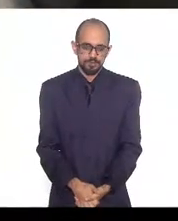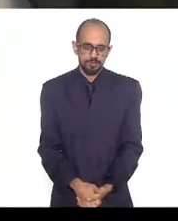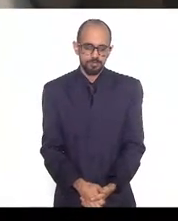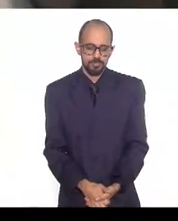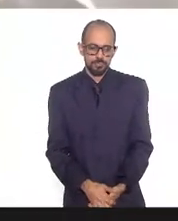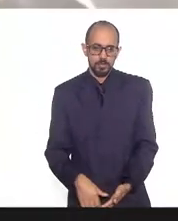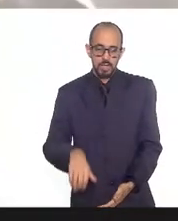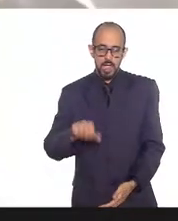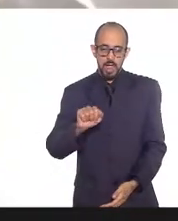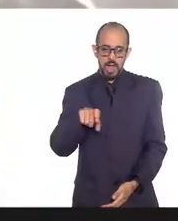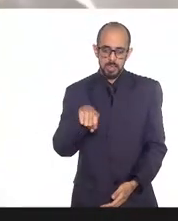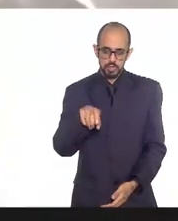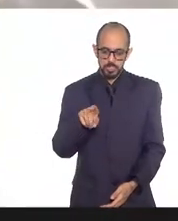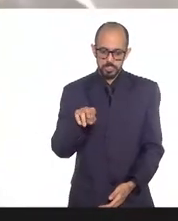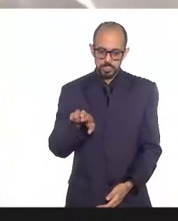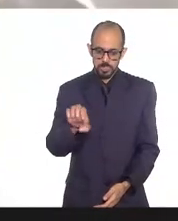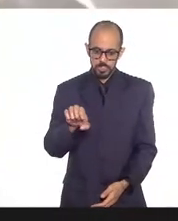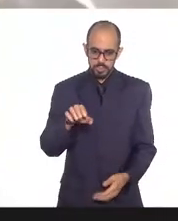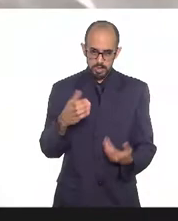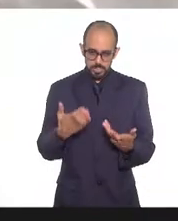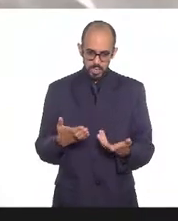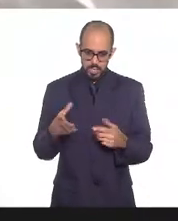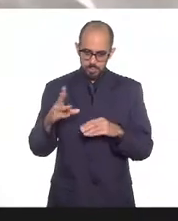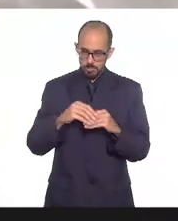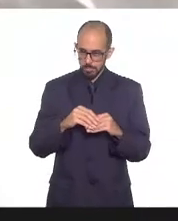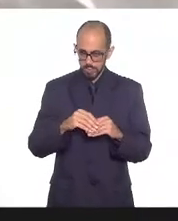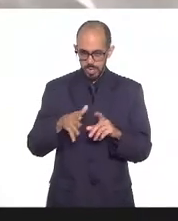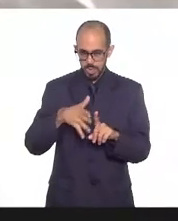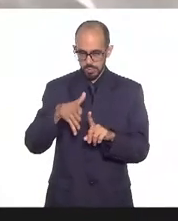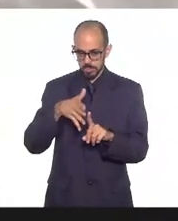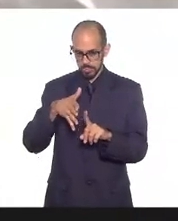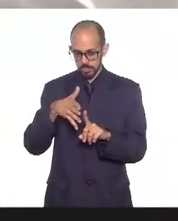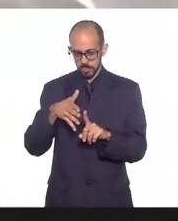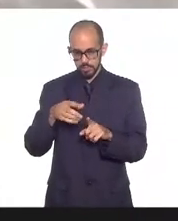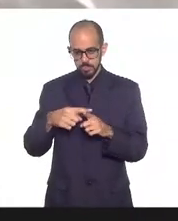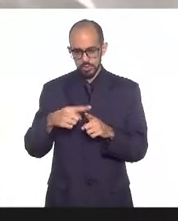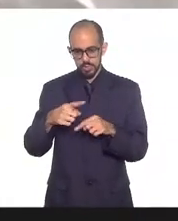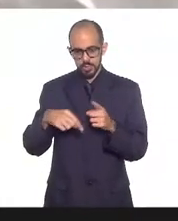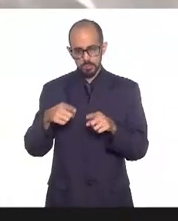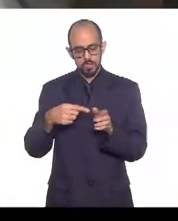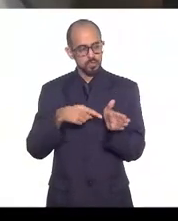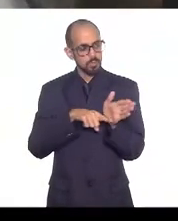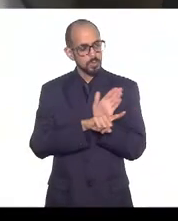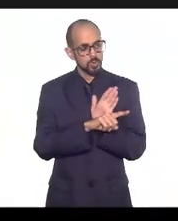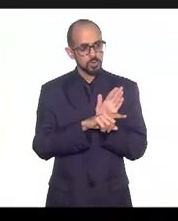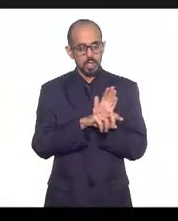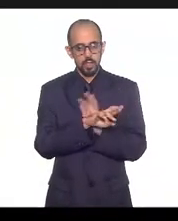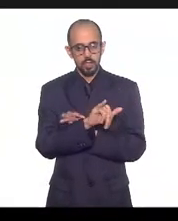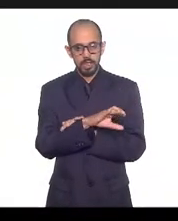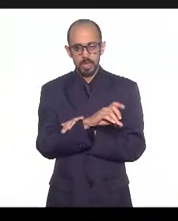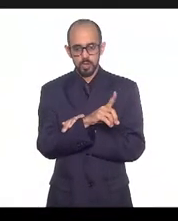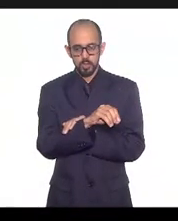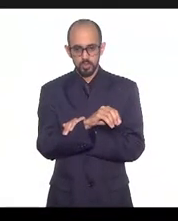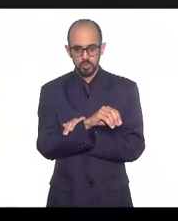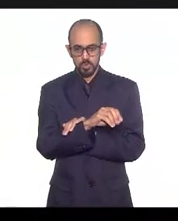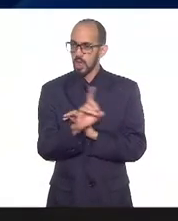Alexandre, quer fazer mais alguma ponderação? doutor Ricardo, eu queria fazer umas perguntas ao doutor Ricardo. Não, vou deixar para quando a gente